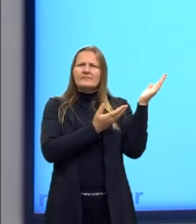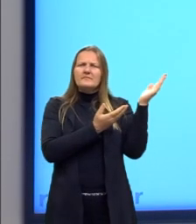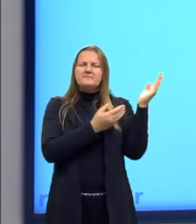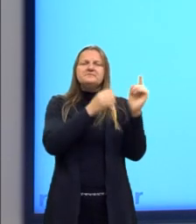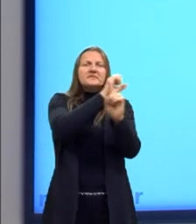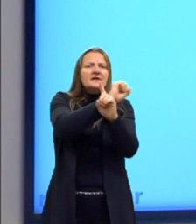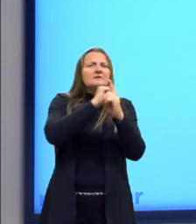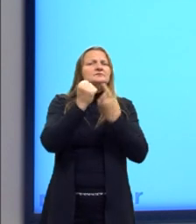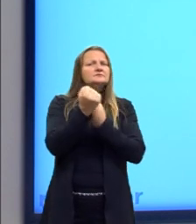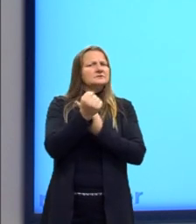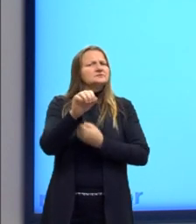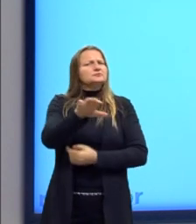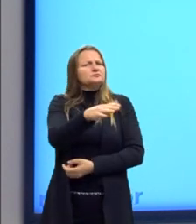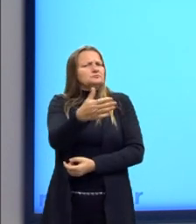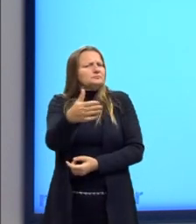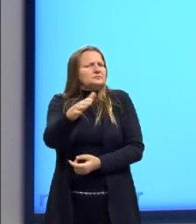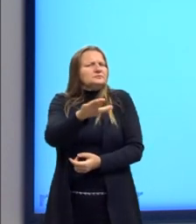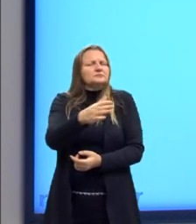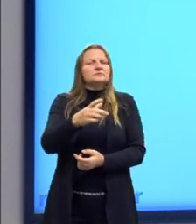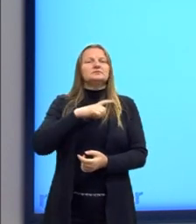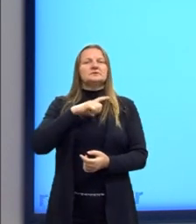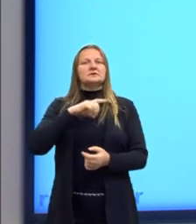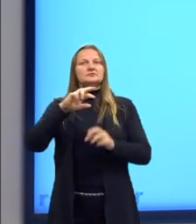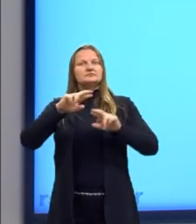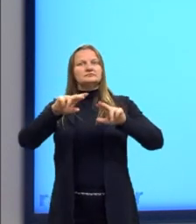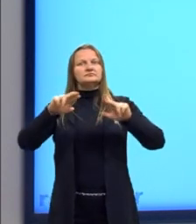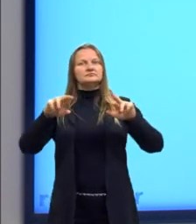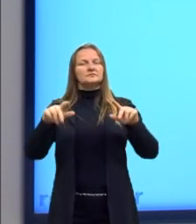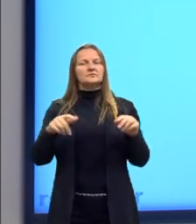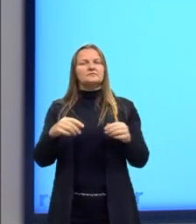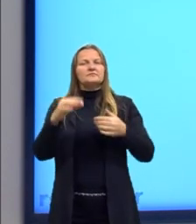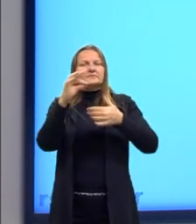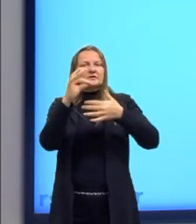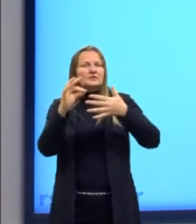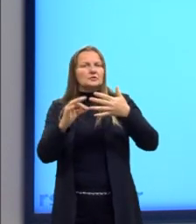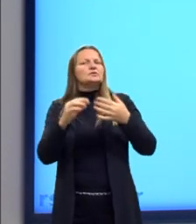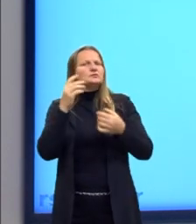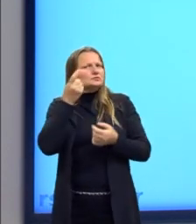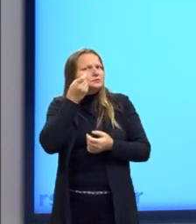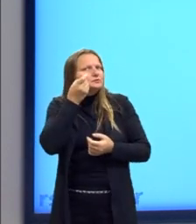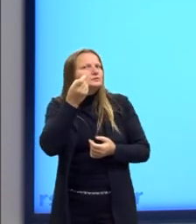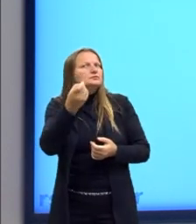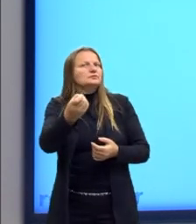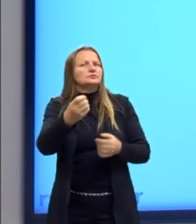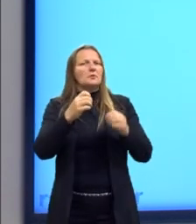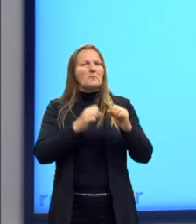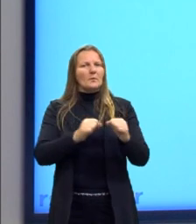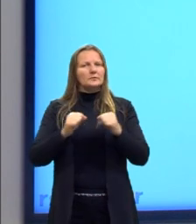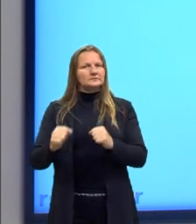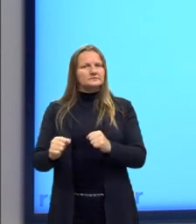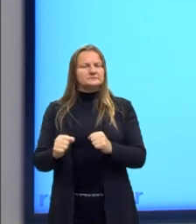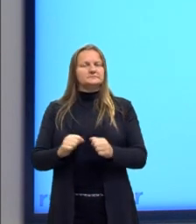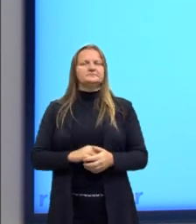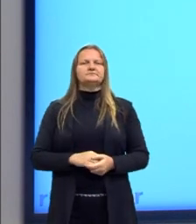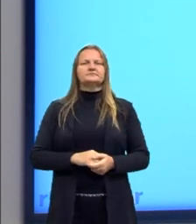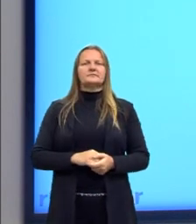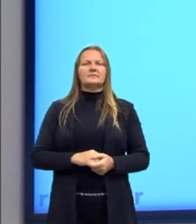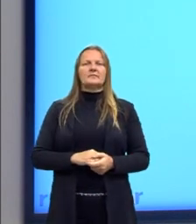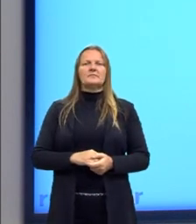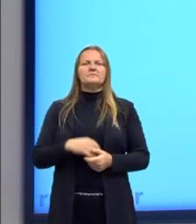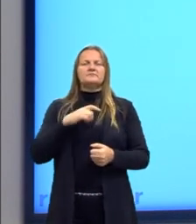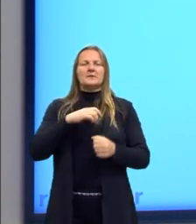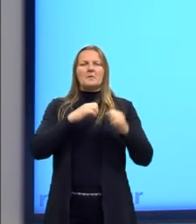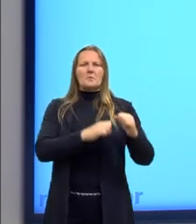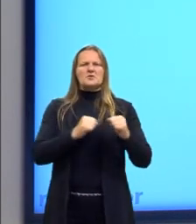ela mais ou menos, ela traz, assim, alguns poderes interessantes, os poderes distintos. Um é o poder da